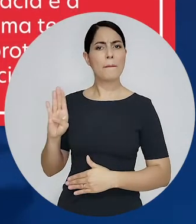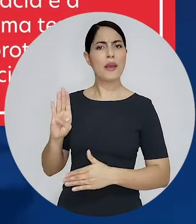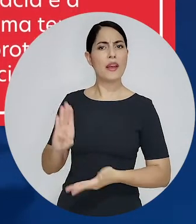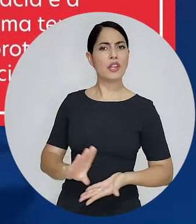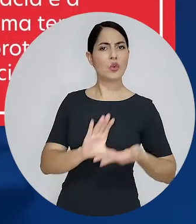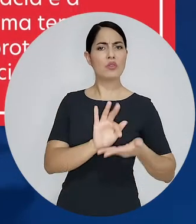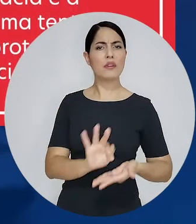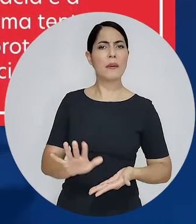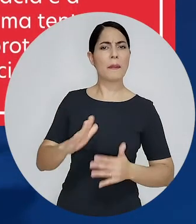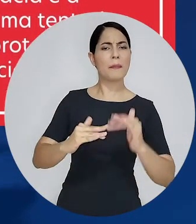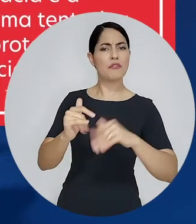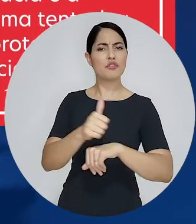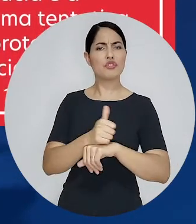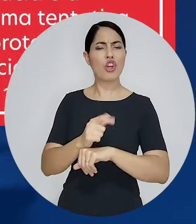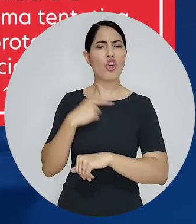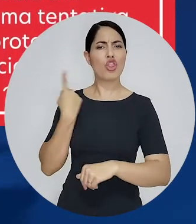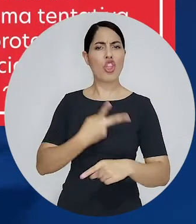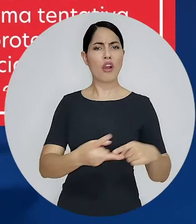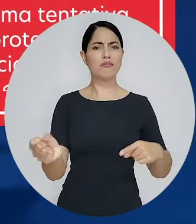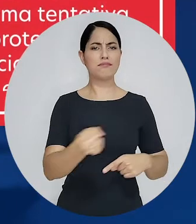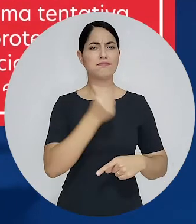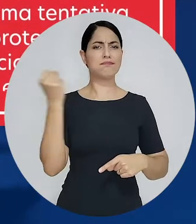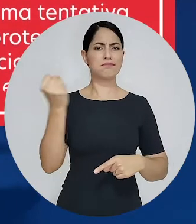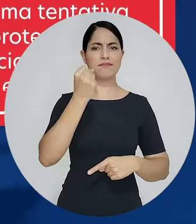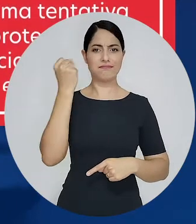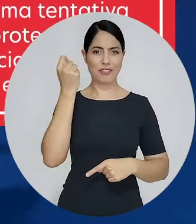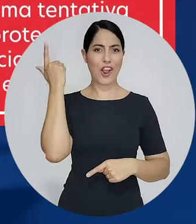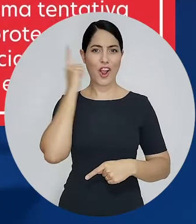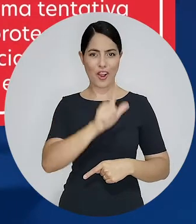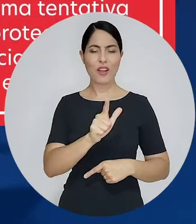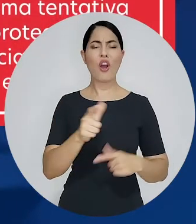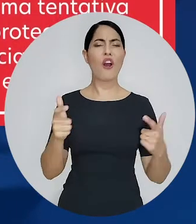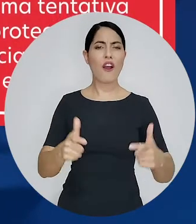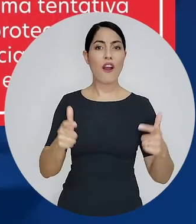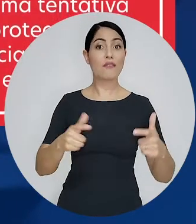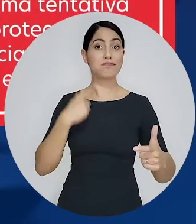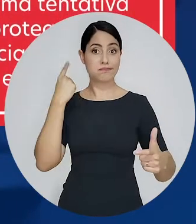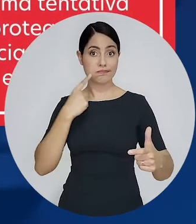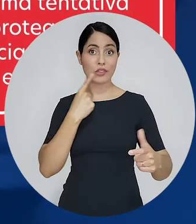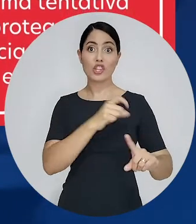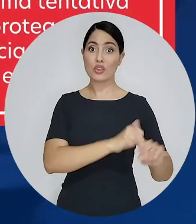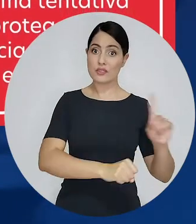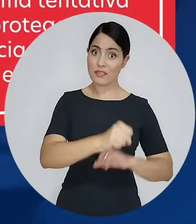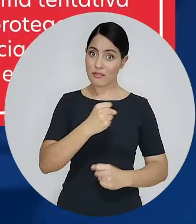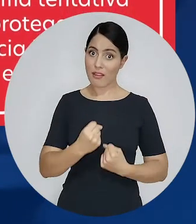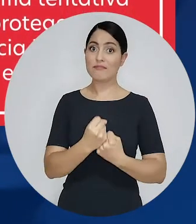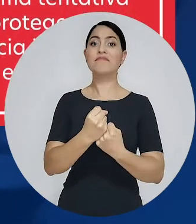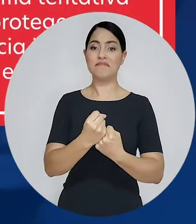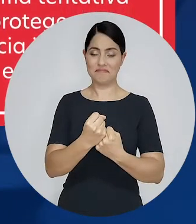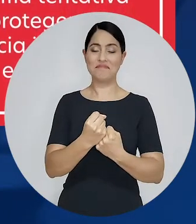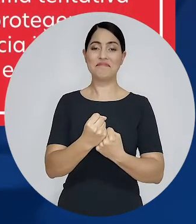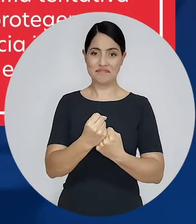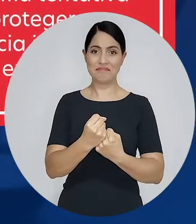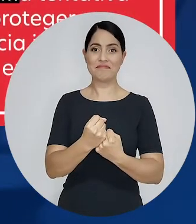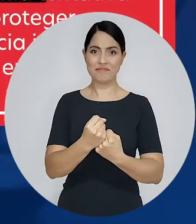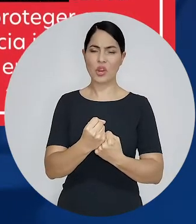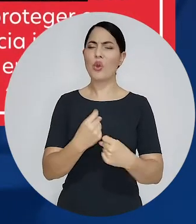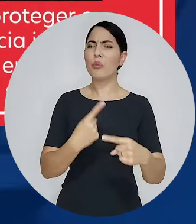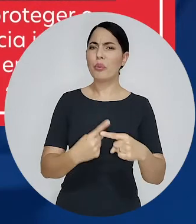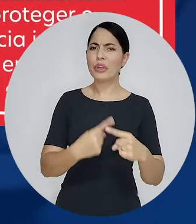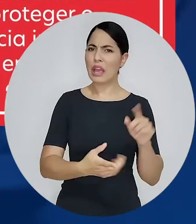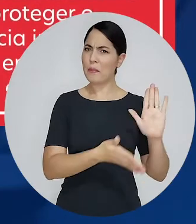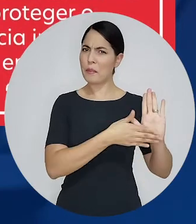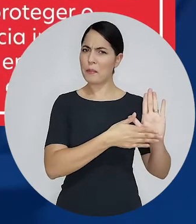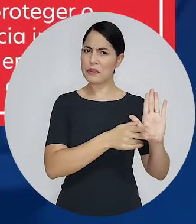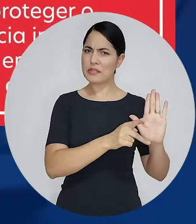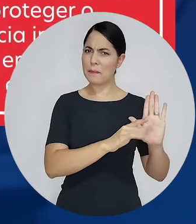da OAB e de todos os conselhos profissionais é uma grande vitória para a advocacia e a sociedade e que a proposta